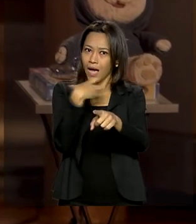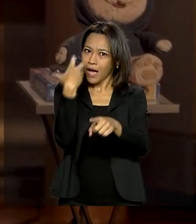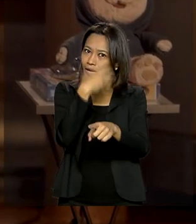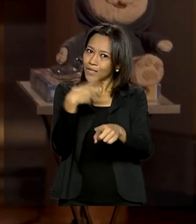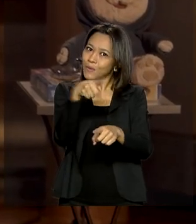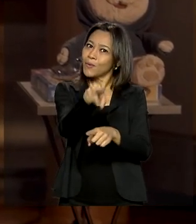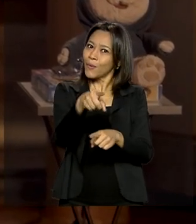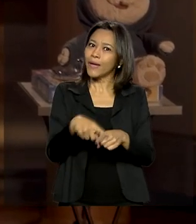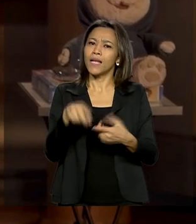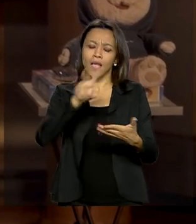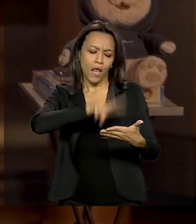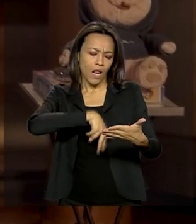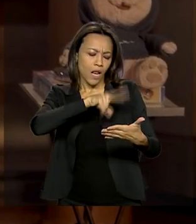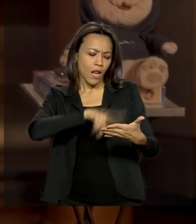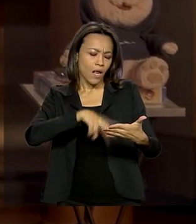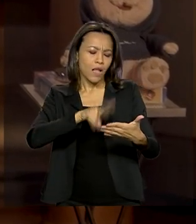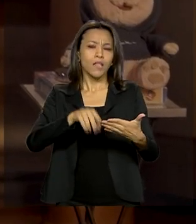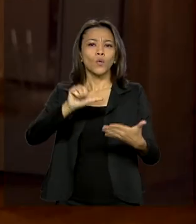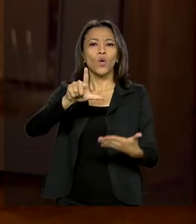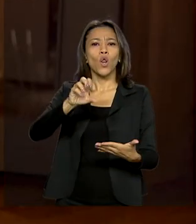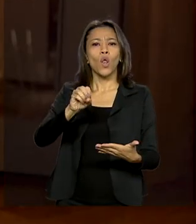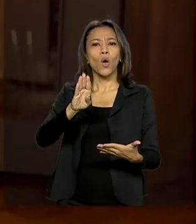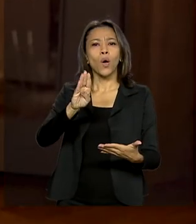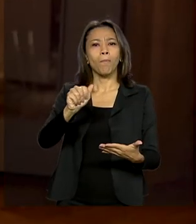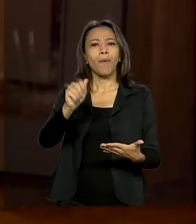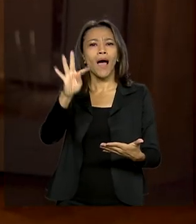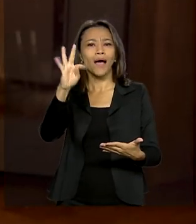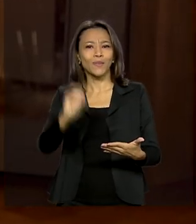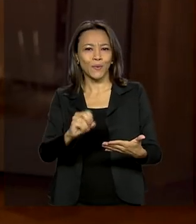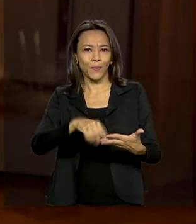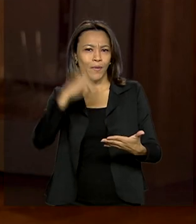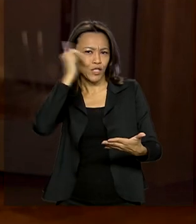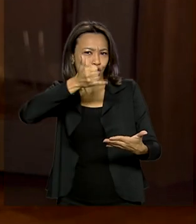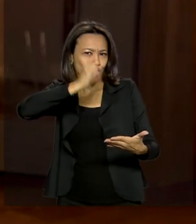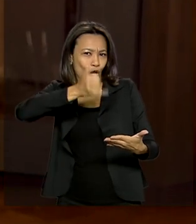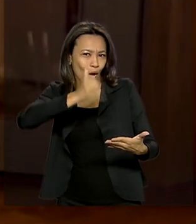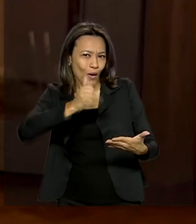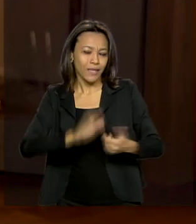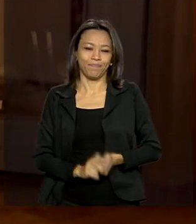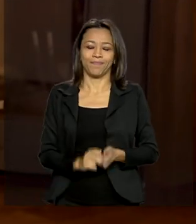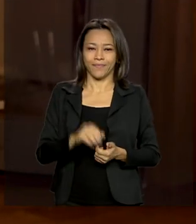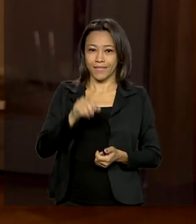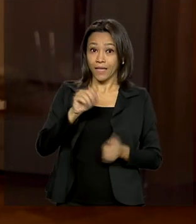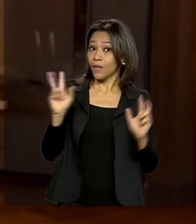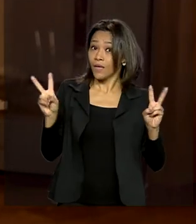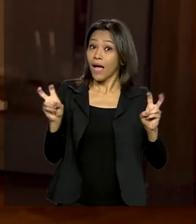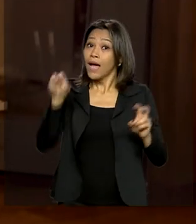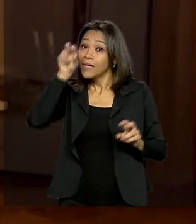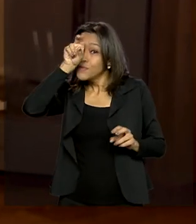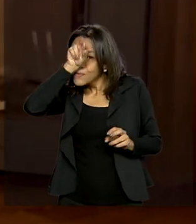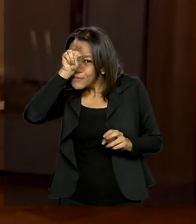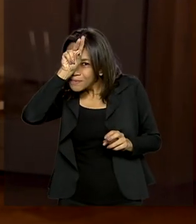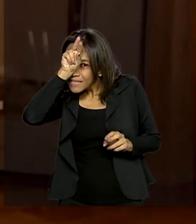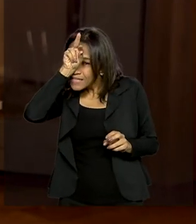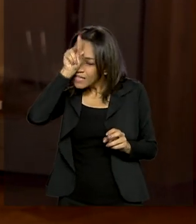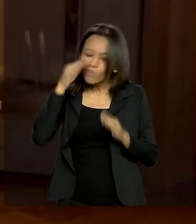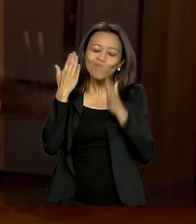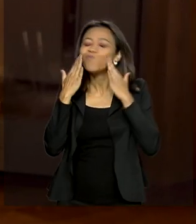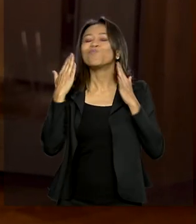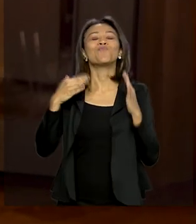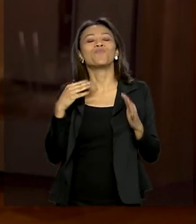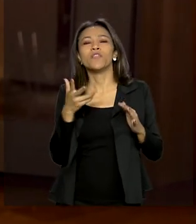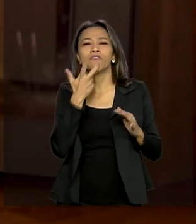fábulas do escritor Monteiro Lobato. A formiguinha riou a carga, enxugou a testa e disse,